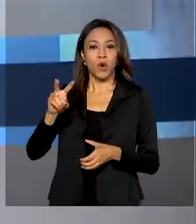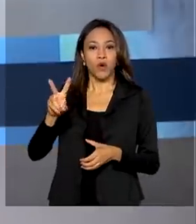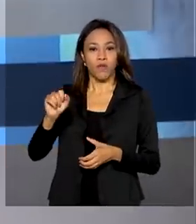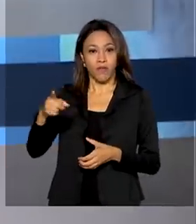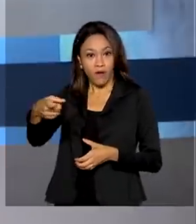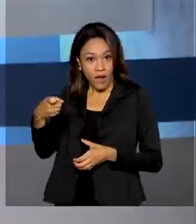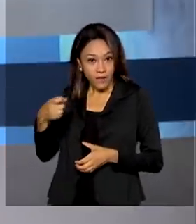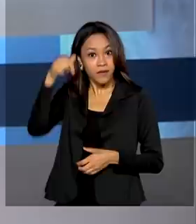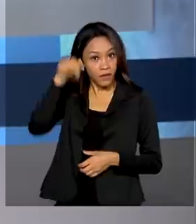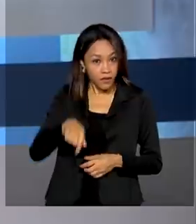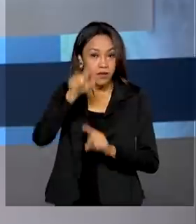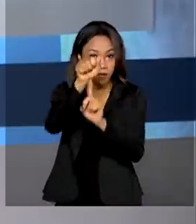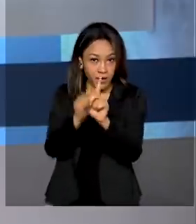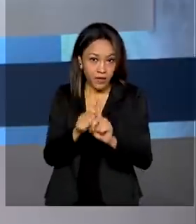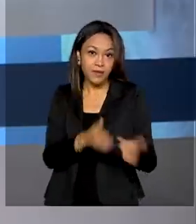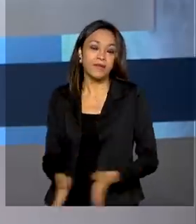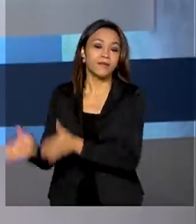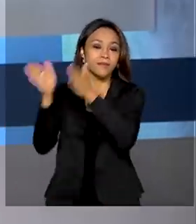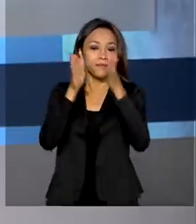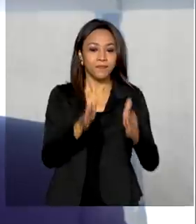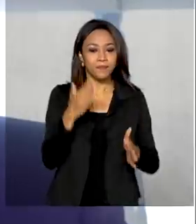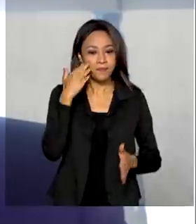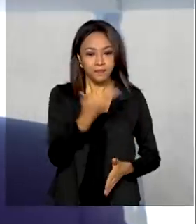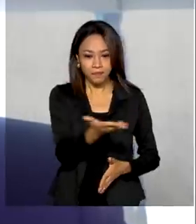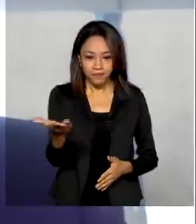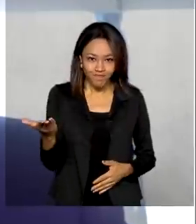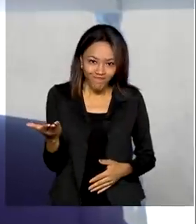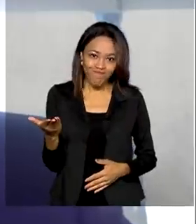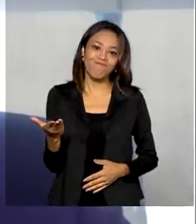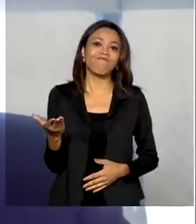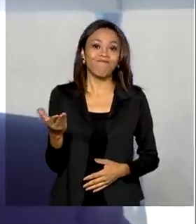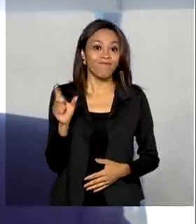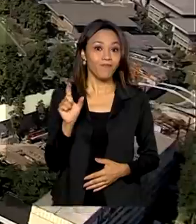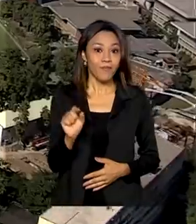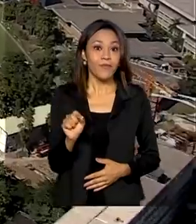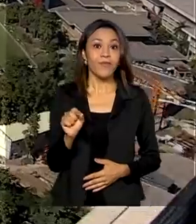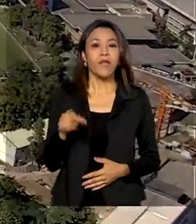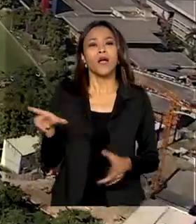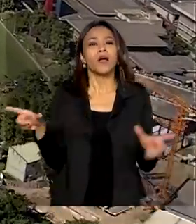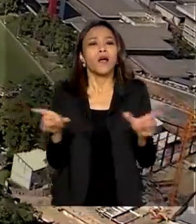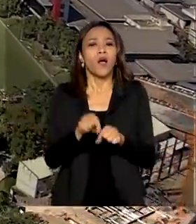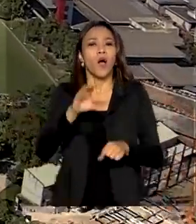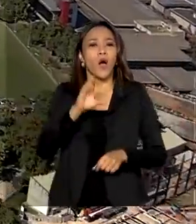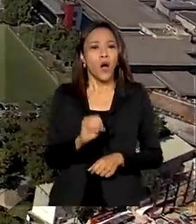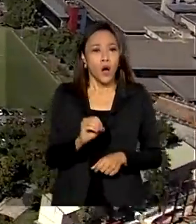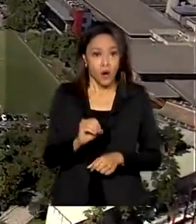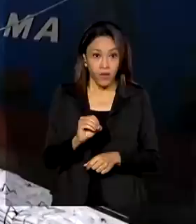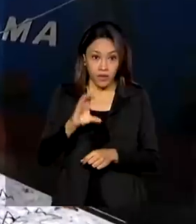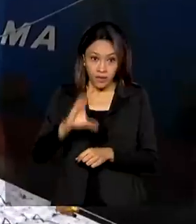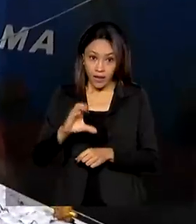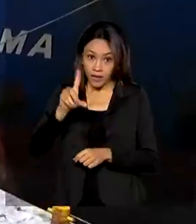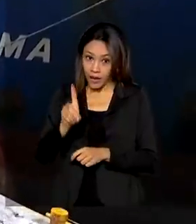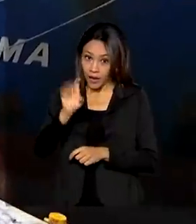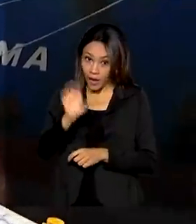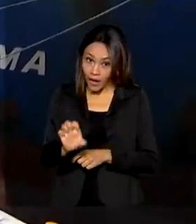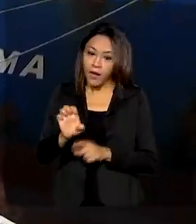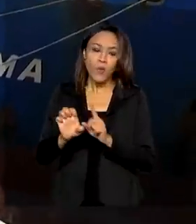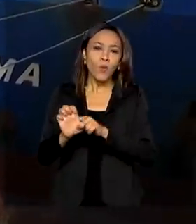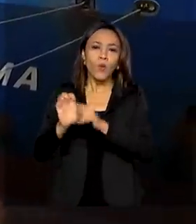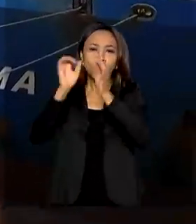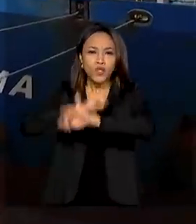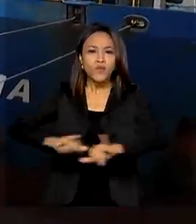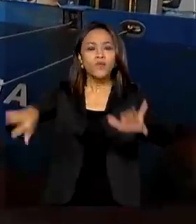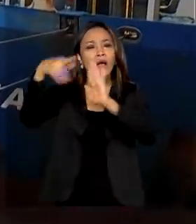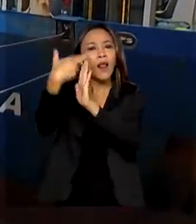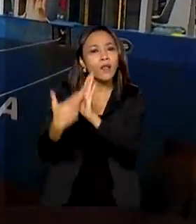ainda este mês. E veja também, Organização para a Cooperação e Desenvolvimento Econômico lança relatório